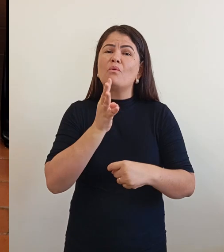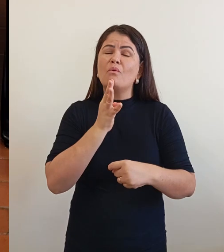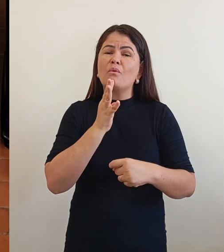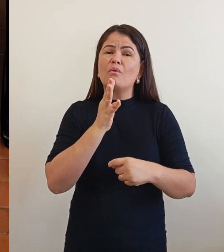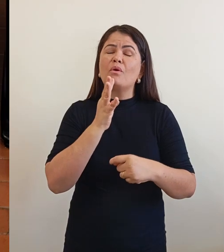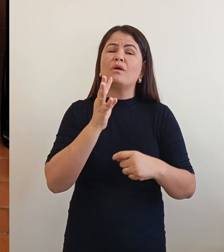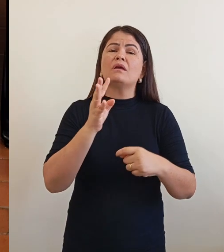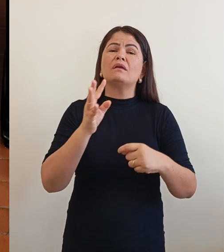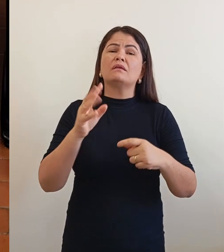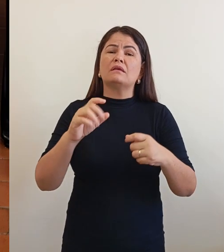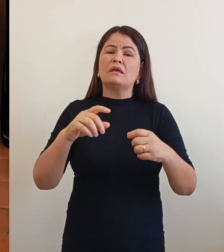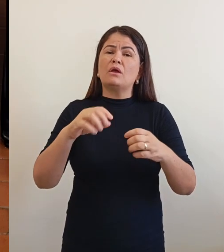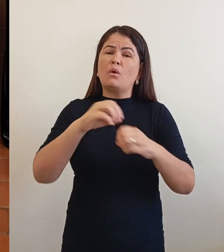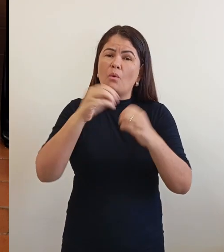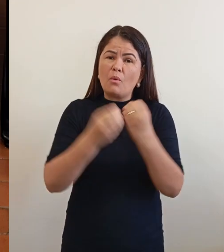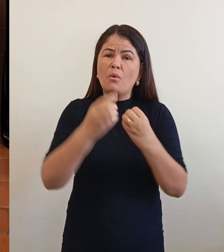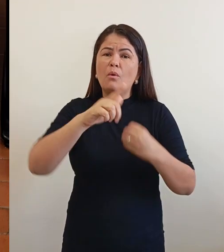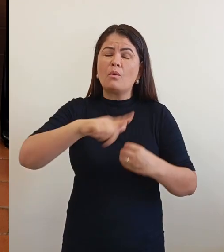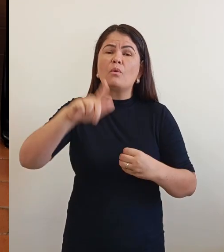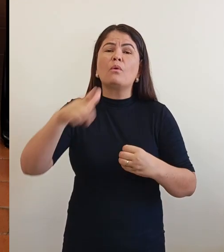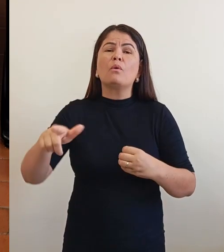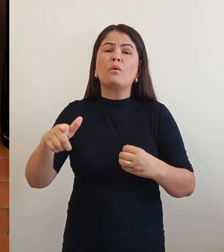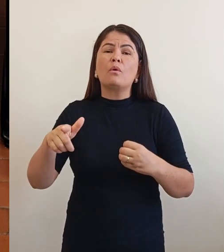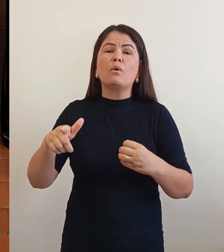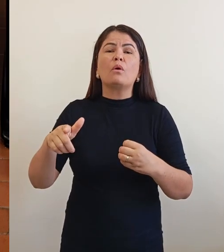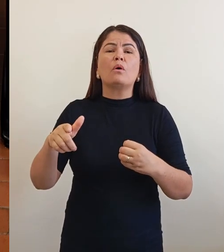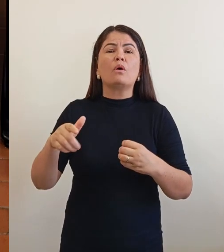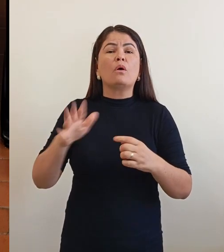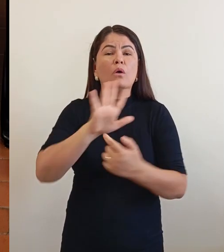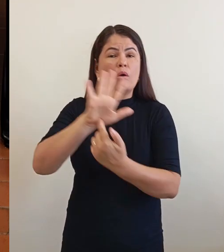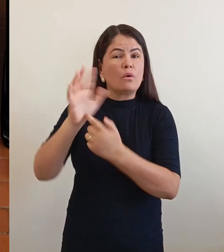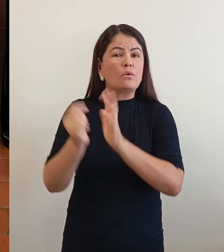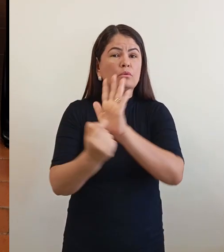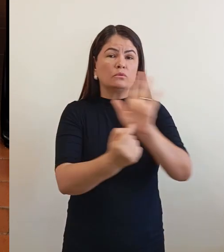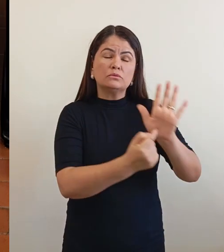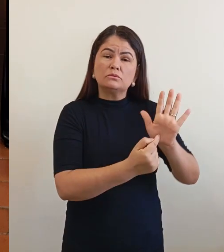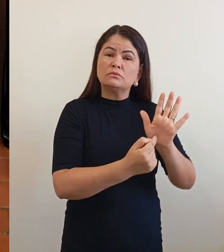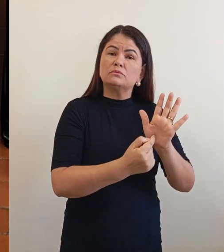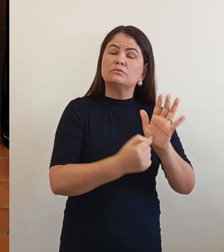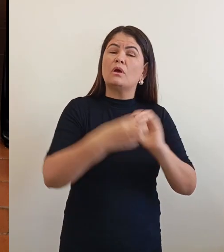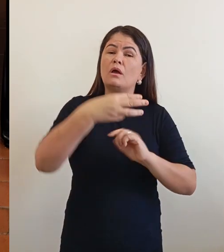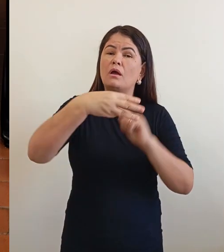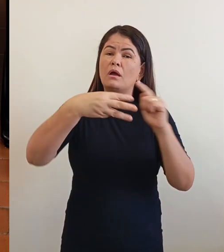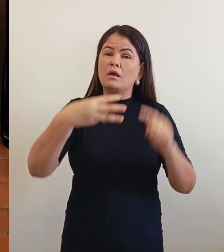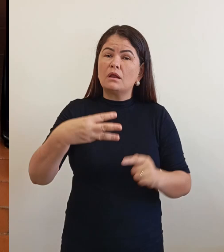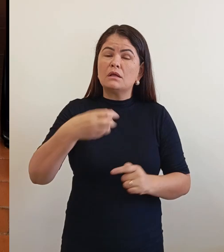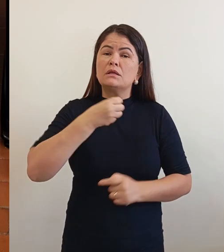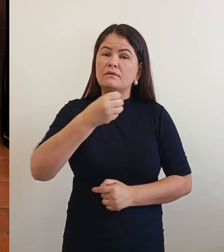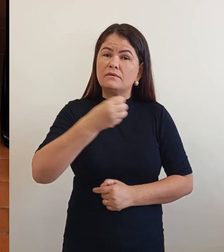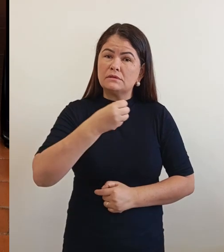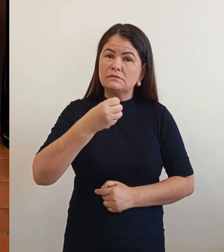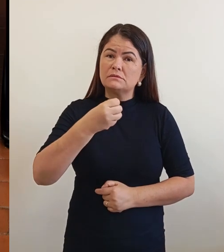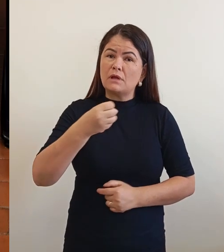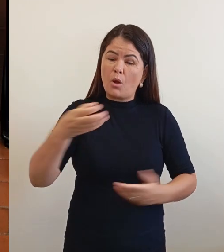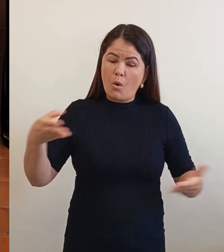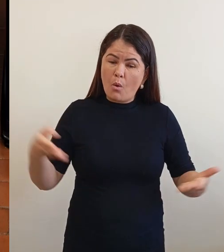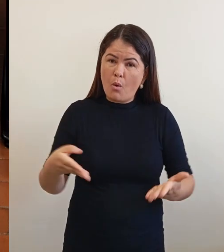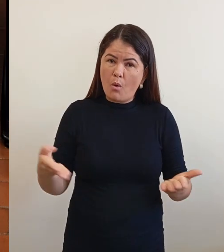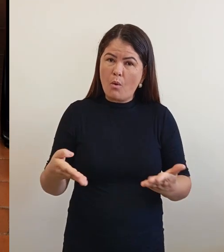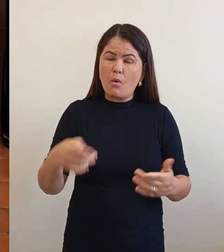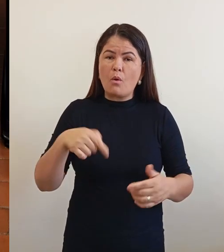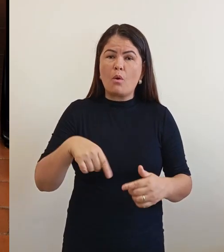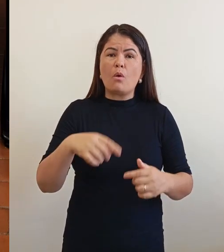Nesse sentido, iremos apresentar três entrevistas, sendo esta a segunda, com os candidatos à